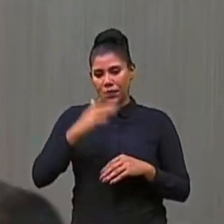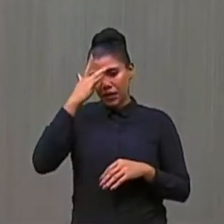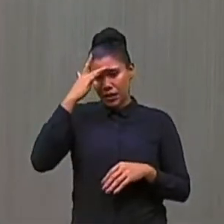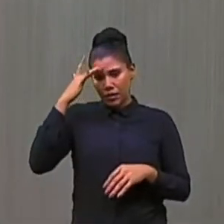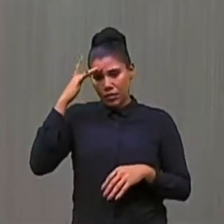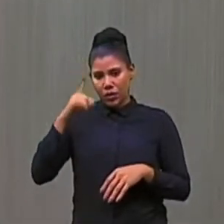um emprego.